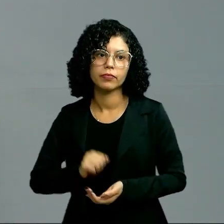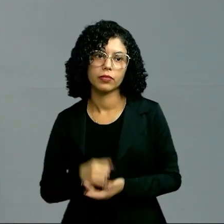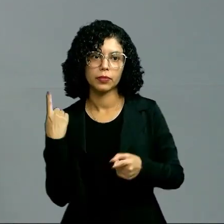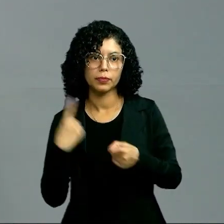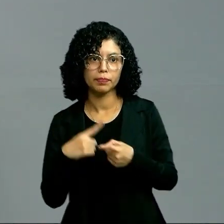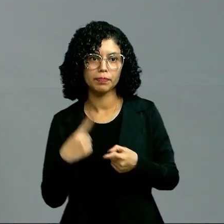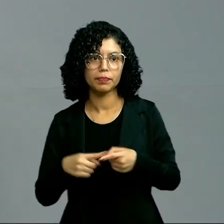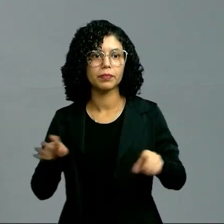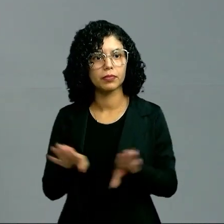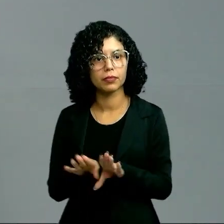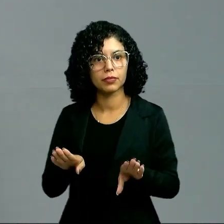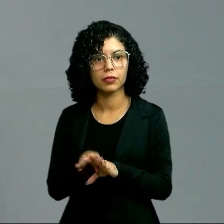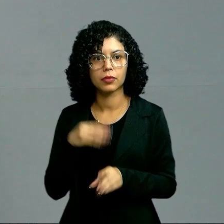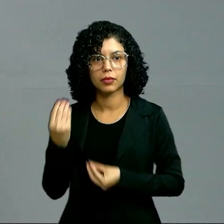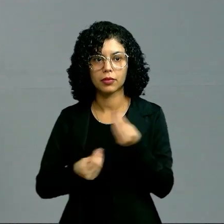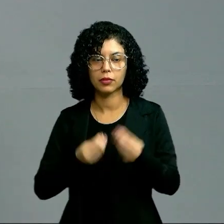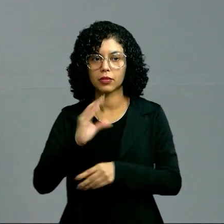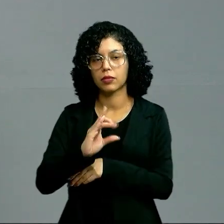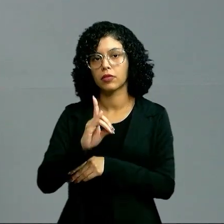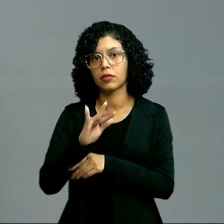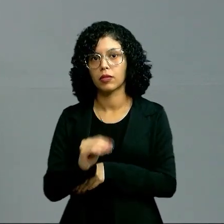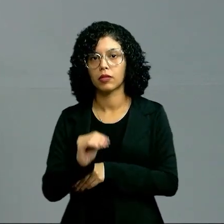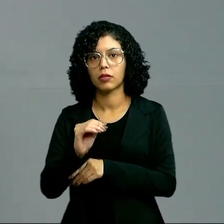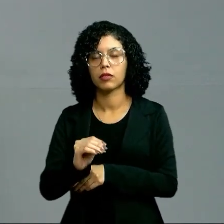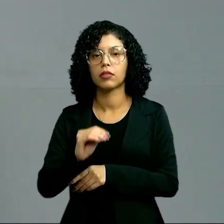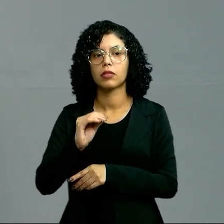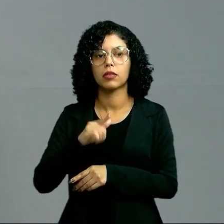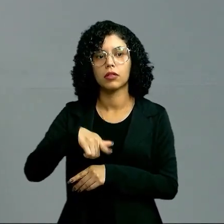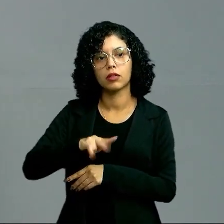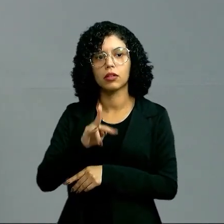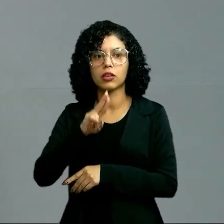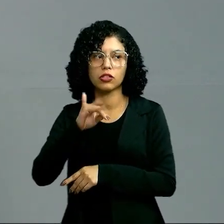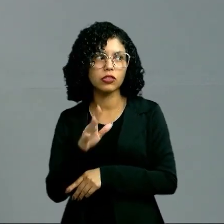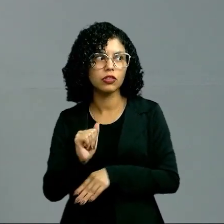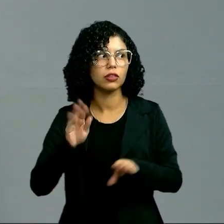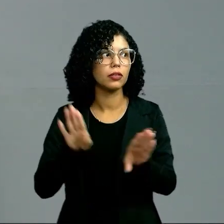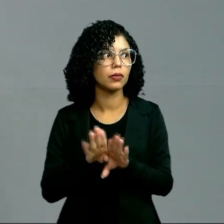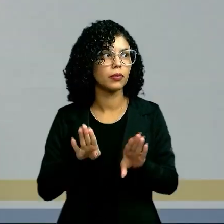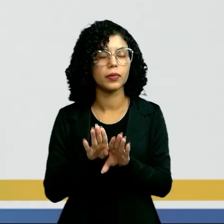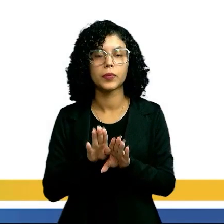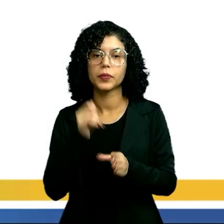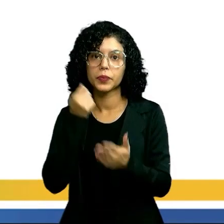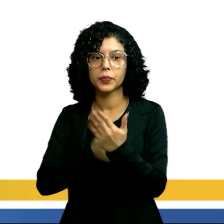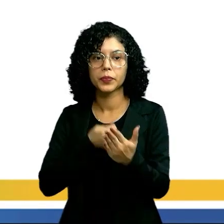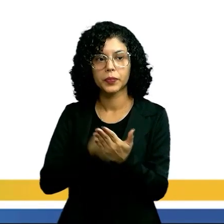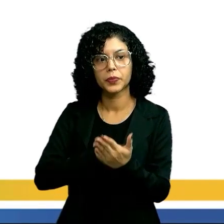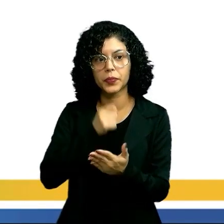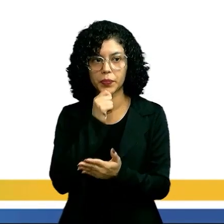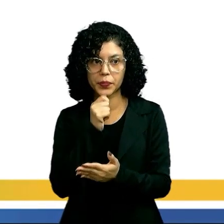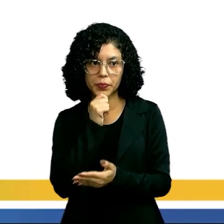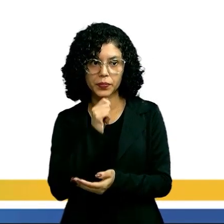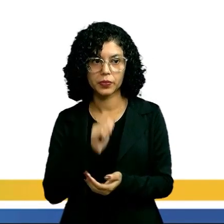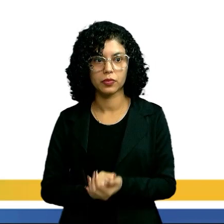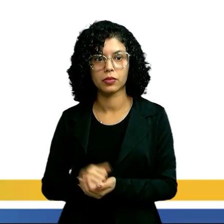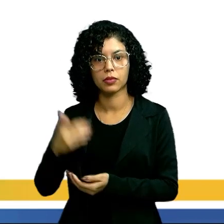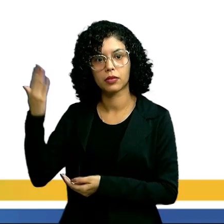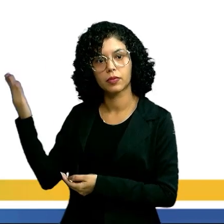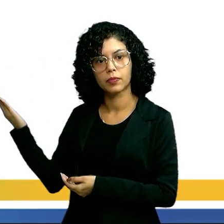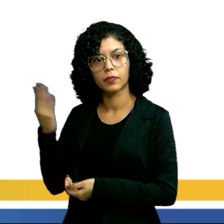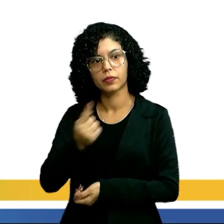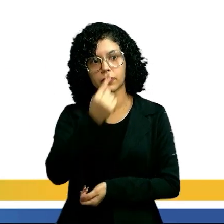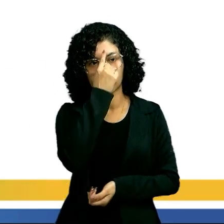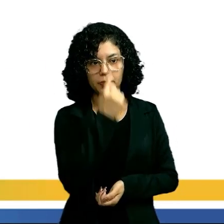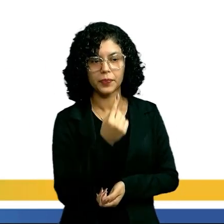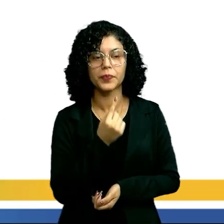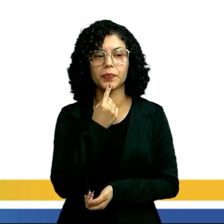Por quê? Ele é composto apenas por quitina. Quitina é uma forma rígida. E olha só como é que é o seu crescimento. Aqui na imagem,